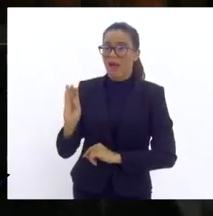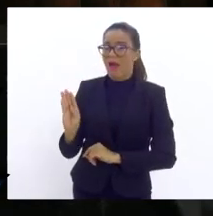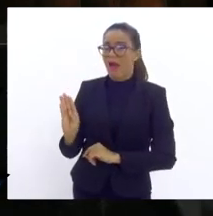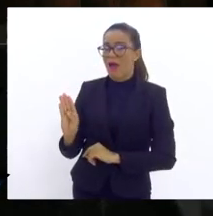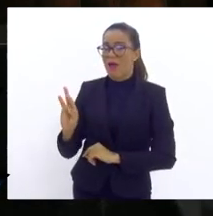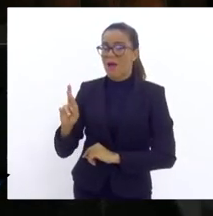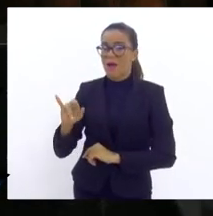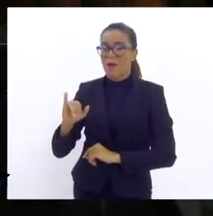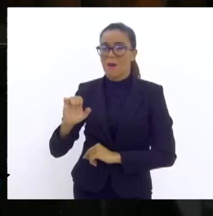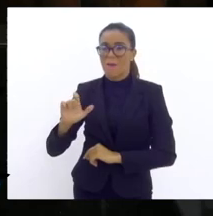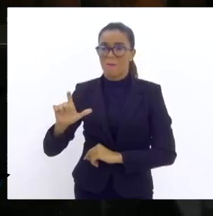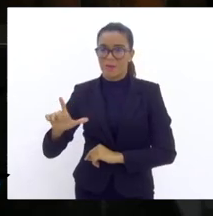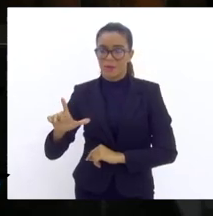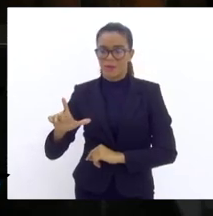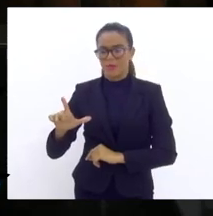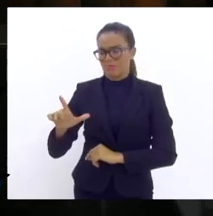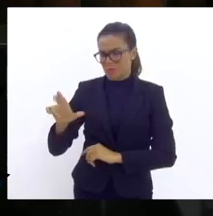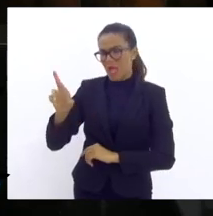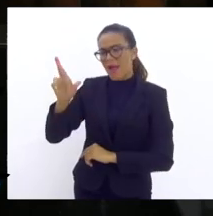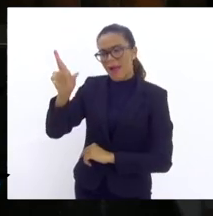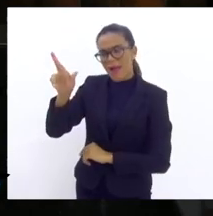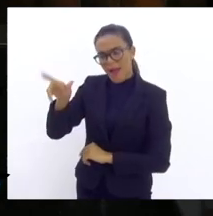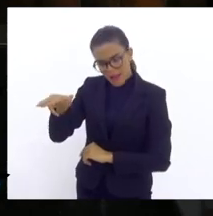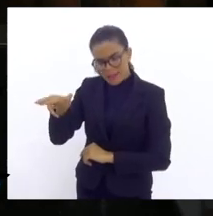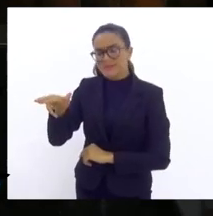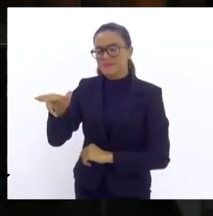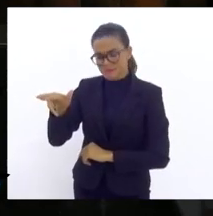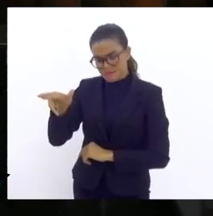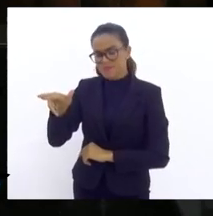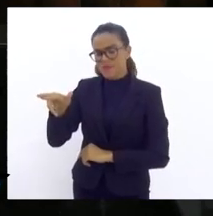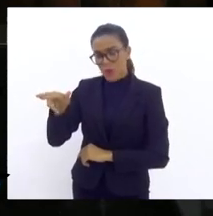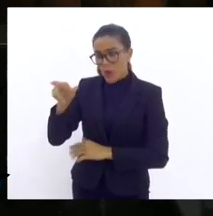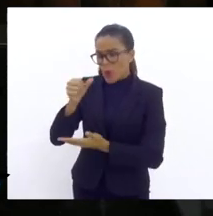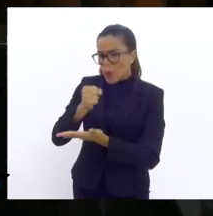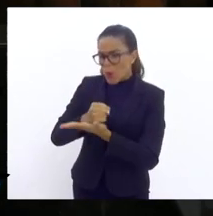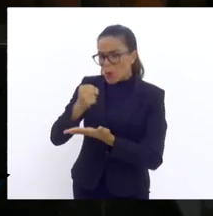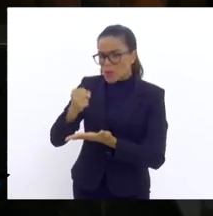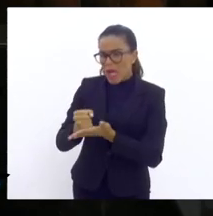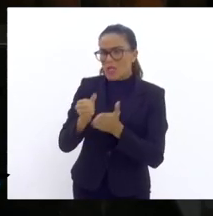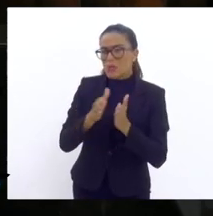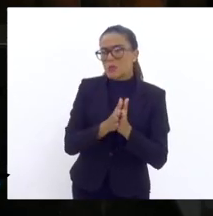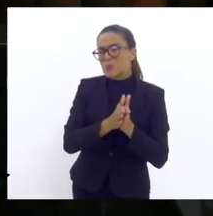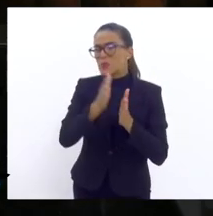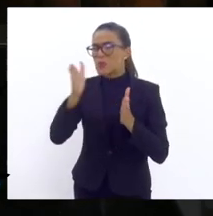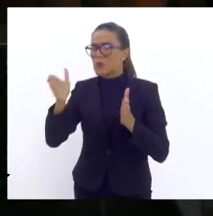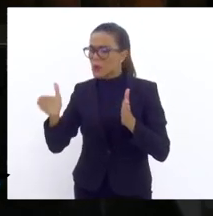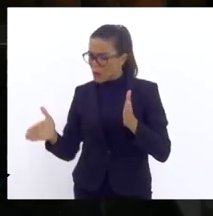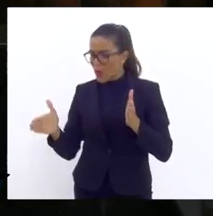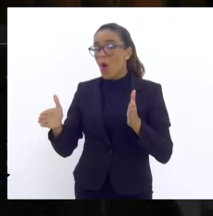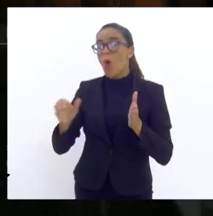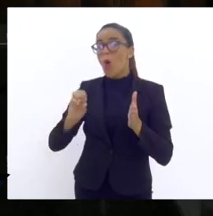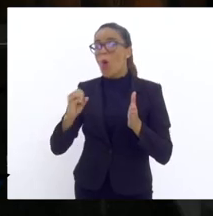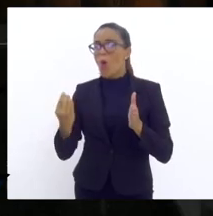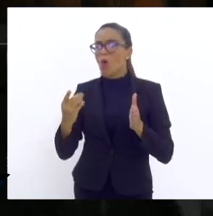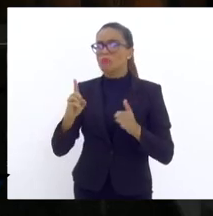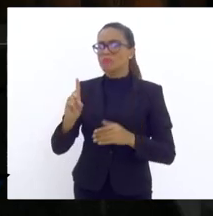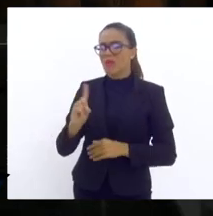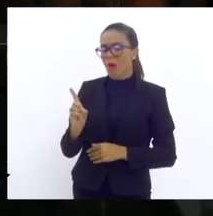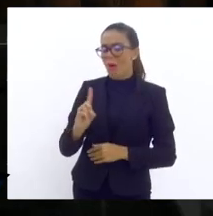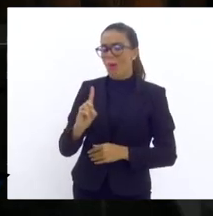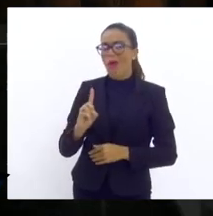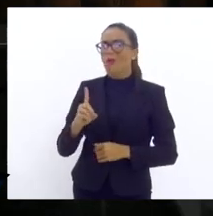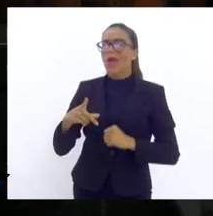Agora, só tem toda razão. Contrato prorrogado ou não é do artigo